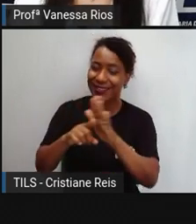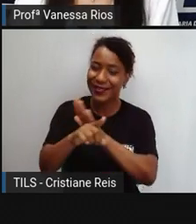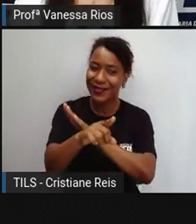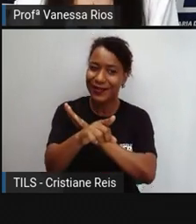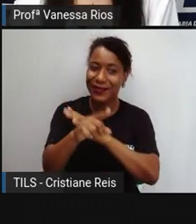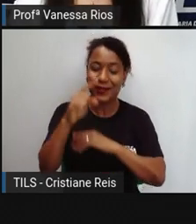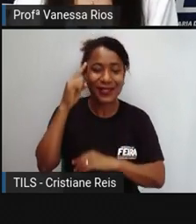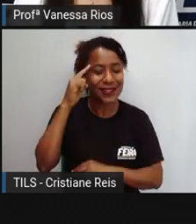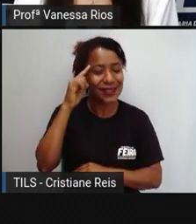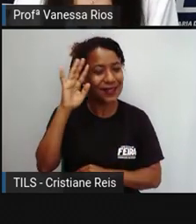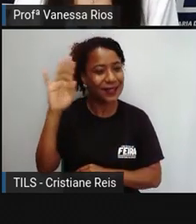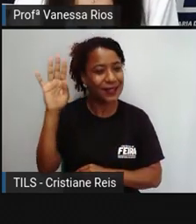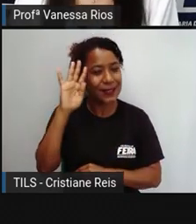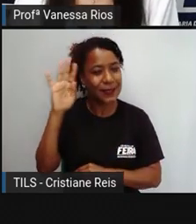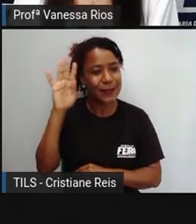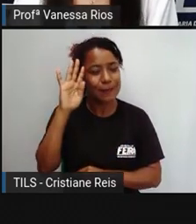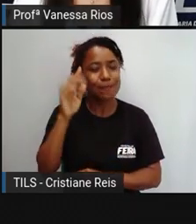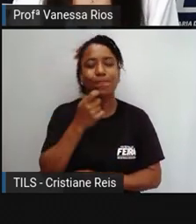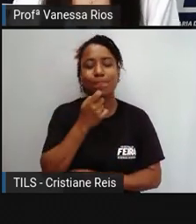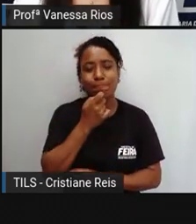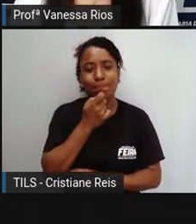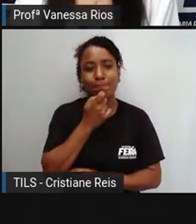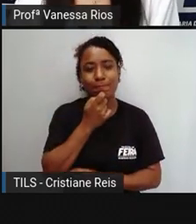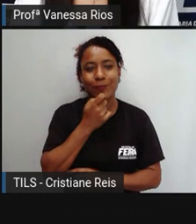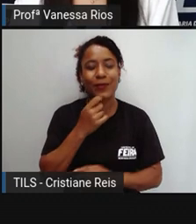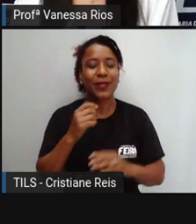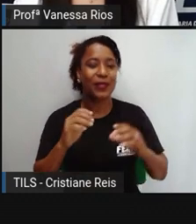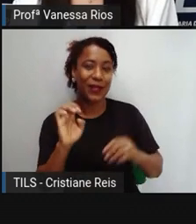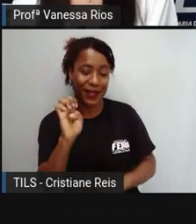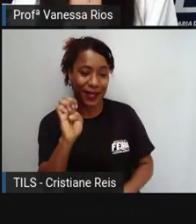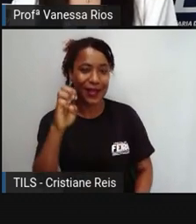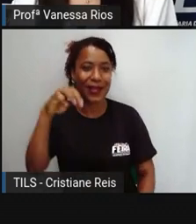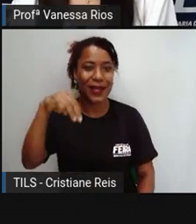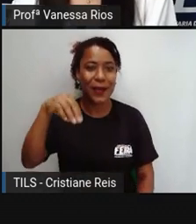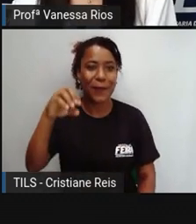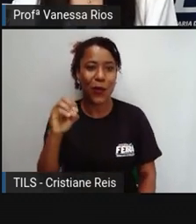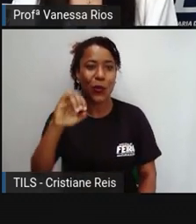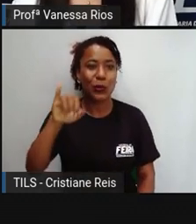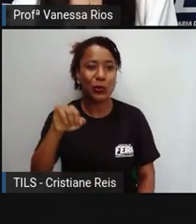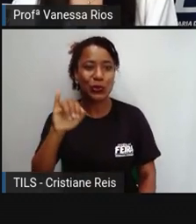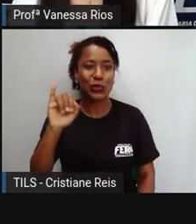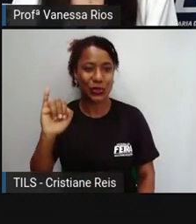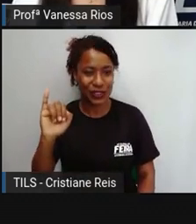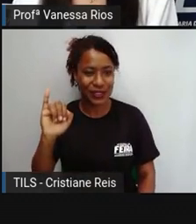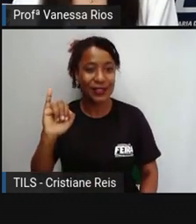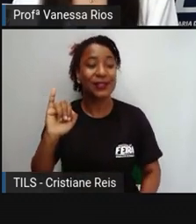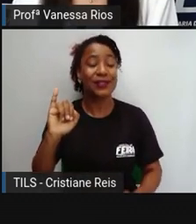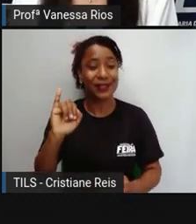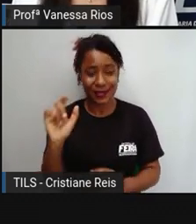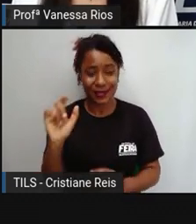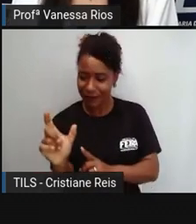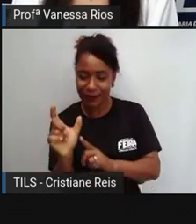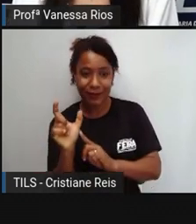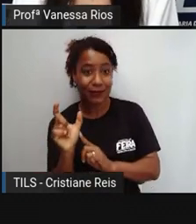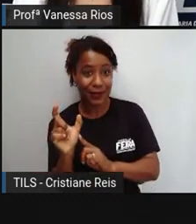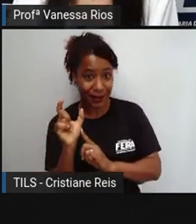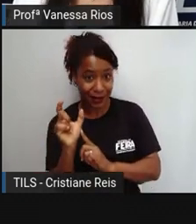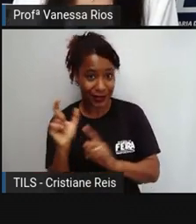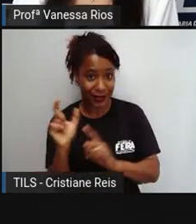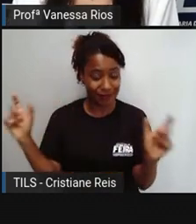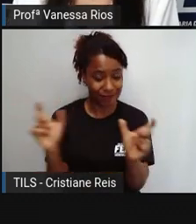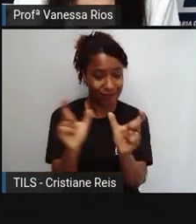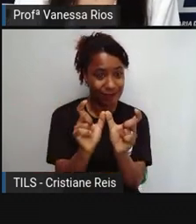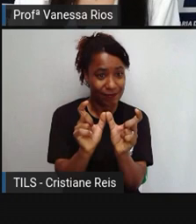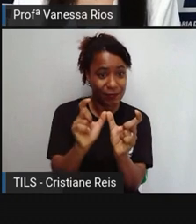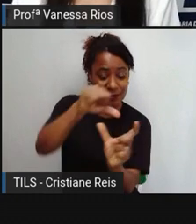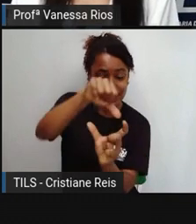pensar. Olha só, emoji é uma palavra derivada da junção dos seguintes termos em japonês.